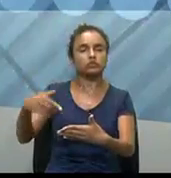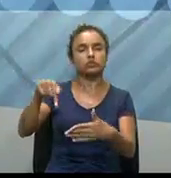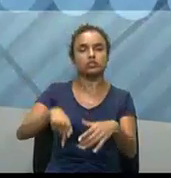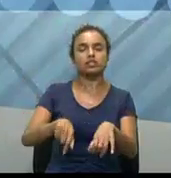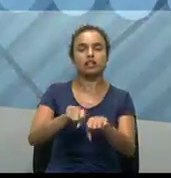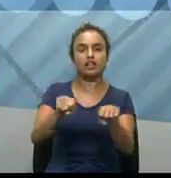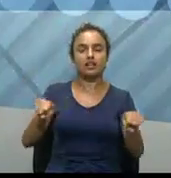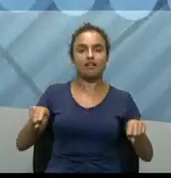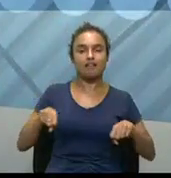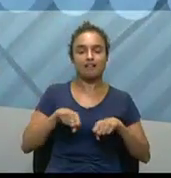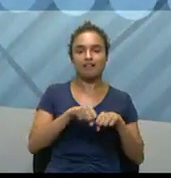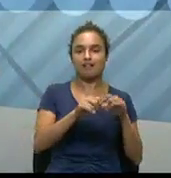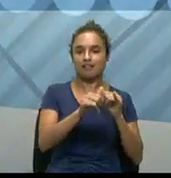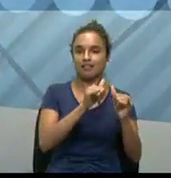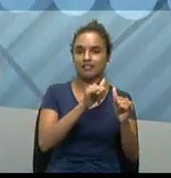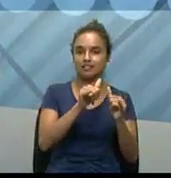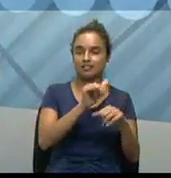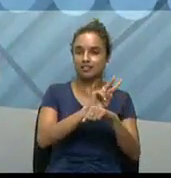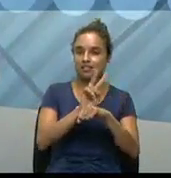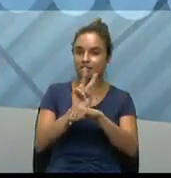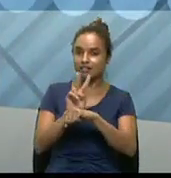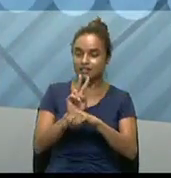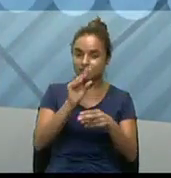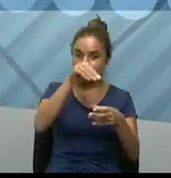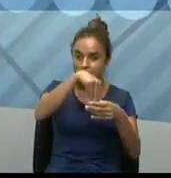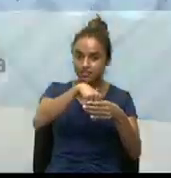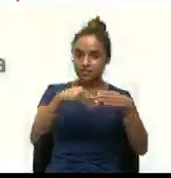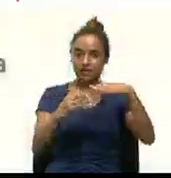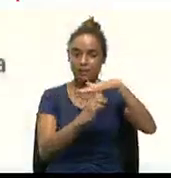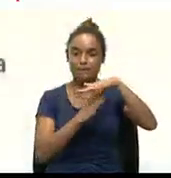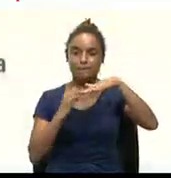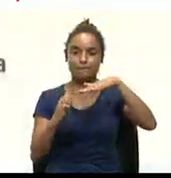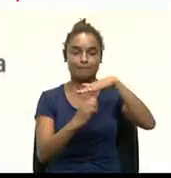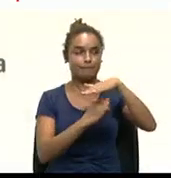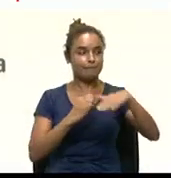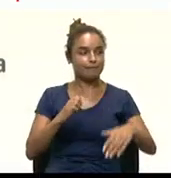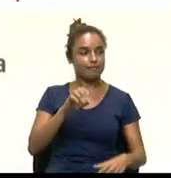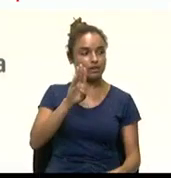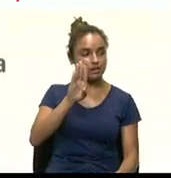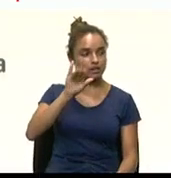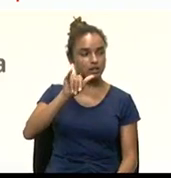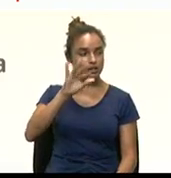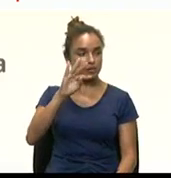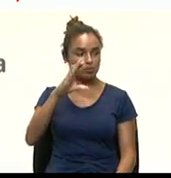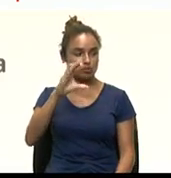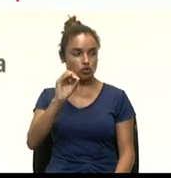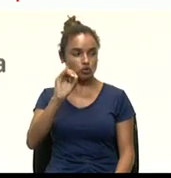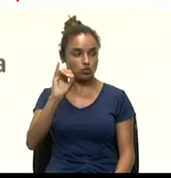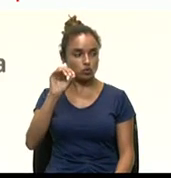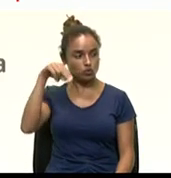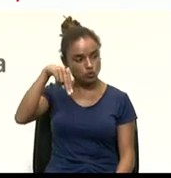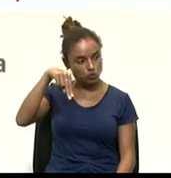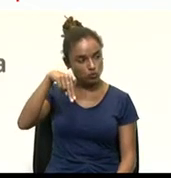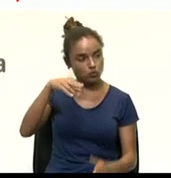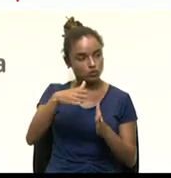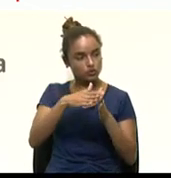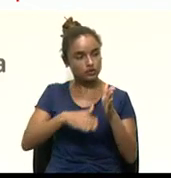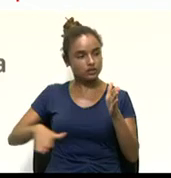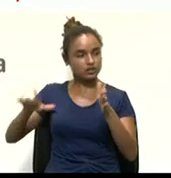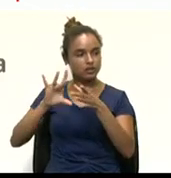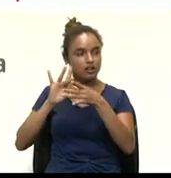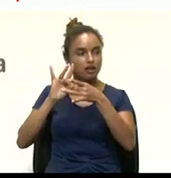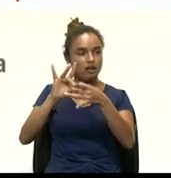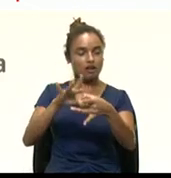de Informação Gerencial. Então, indo ali ao tema, Bitcoin, perspectiva de uma moeda